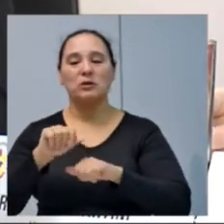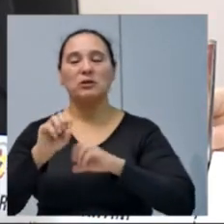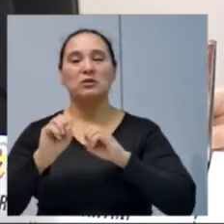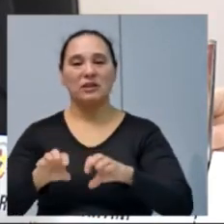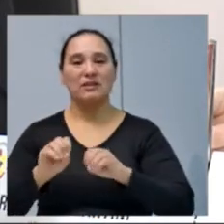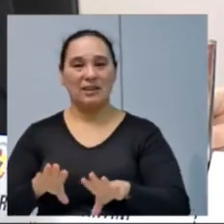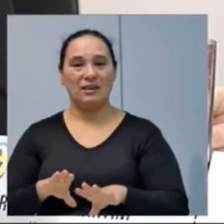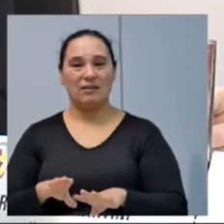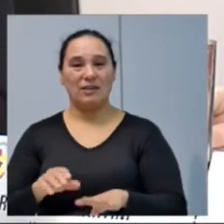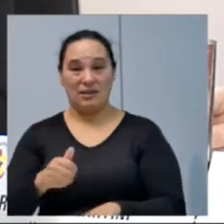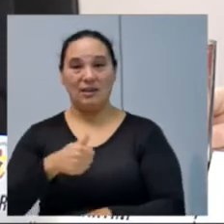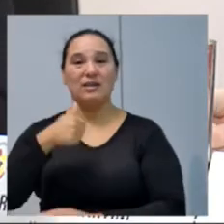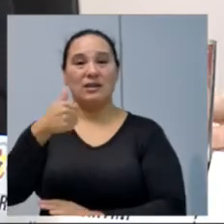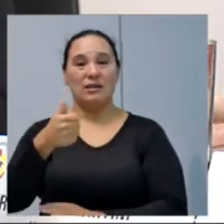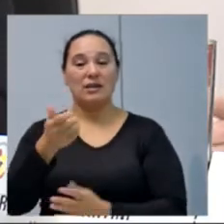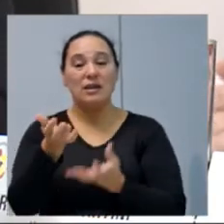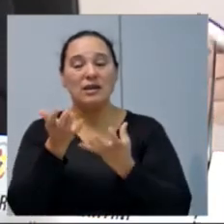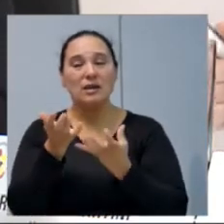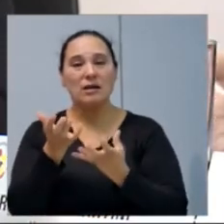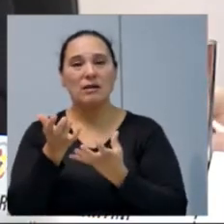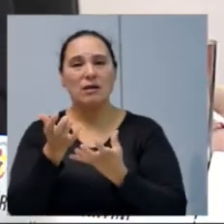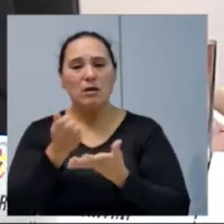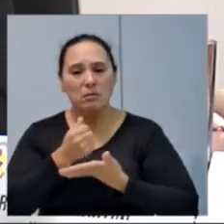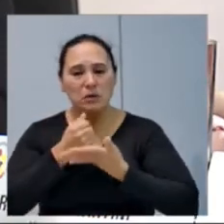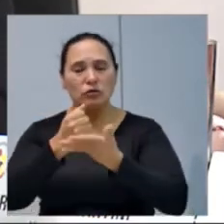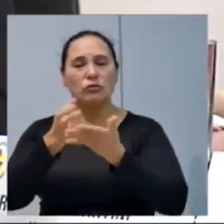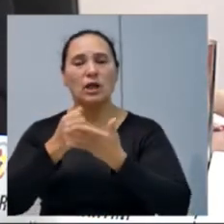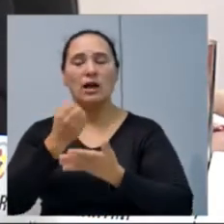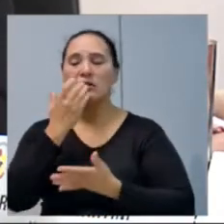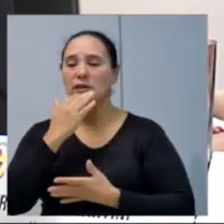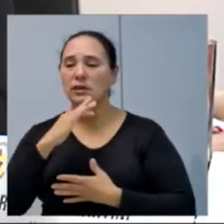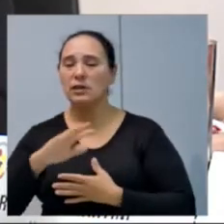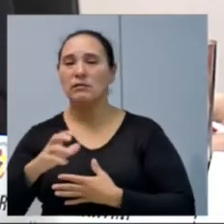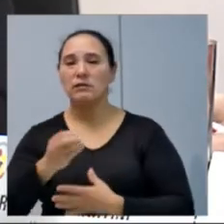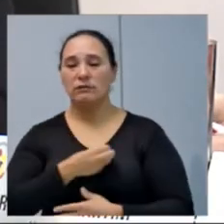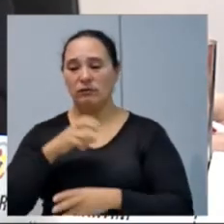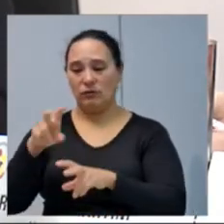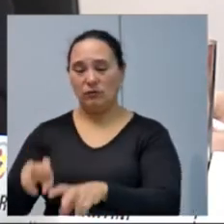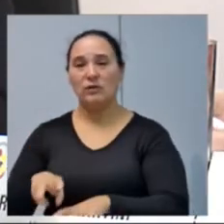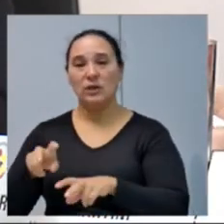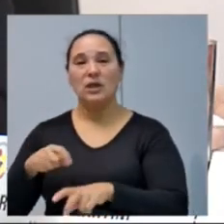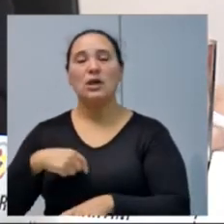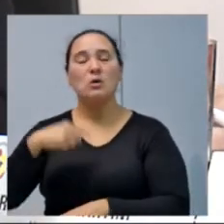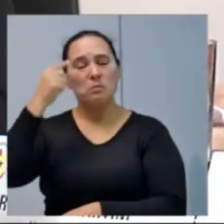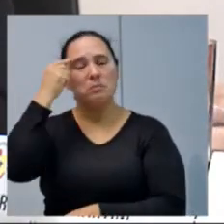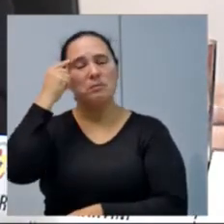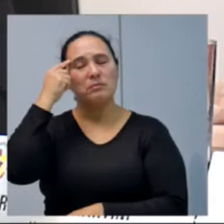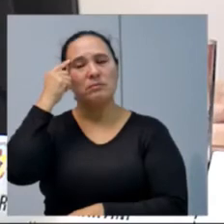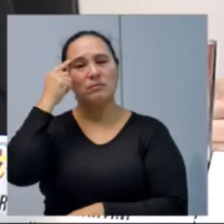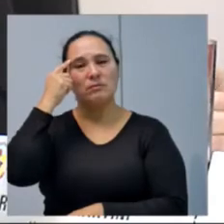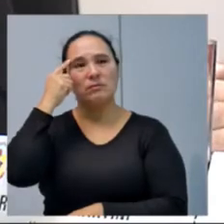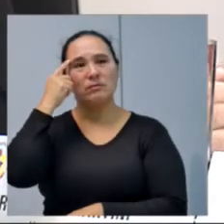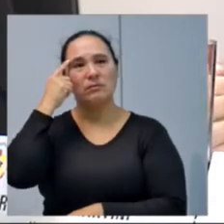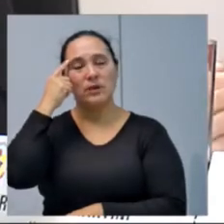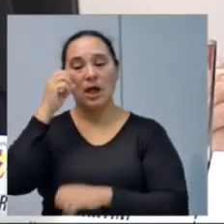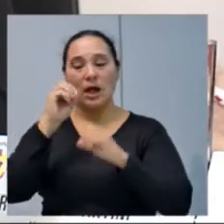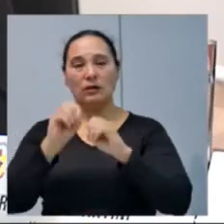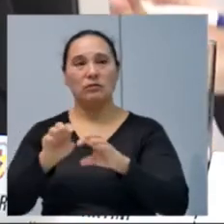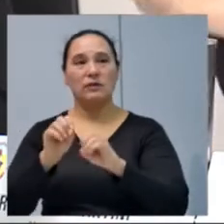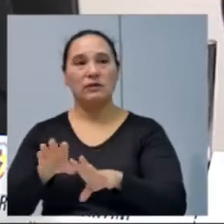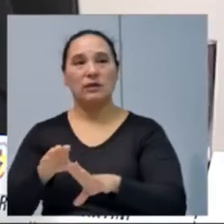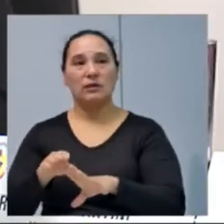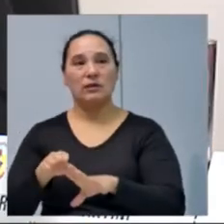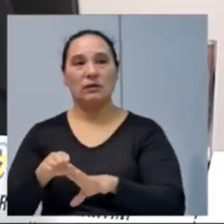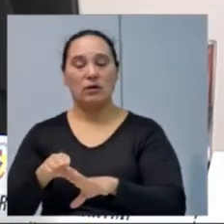fazer e contribuir para as crianças, moradores do campo. Eu penso que a educação,